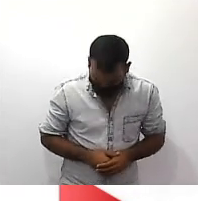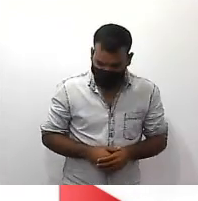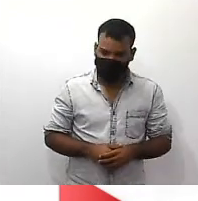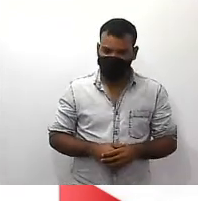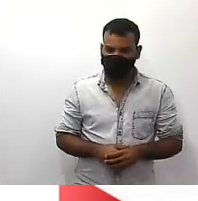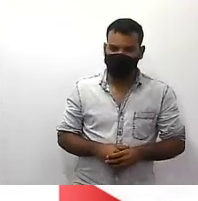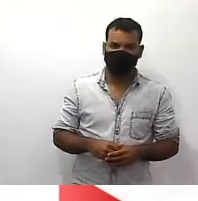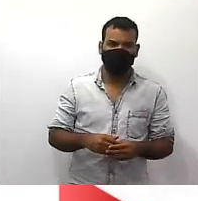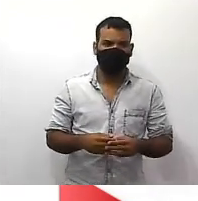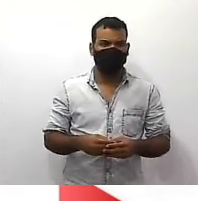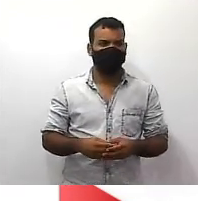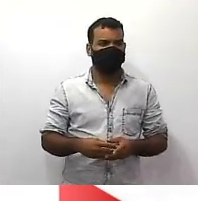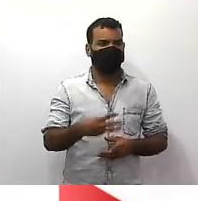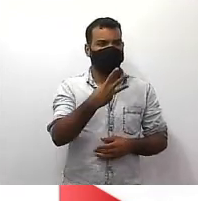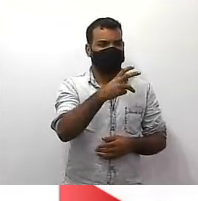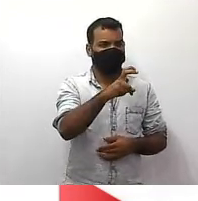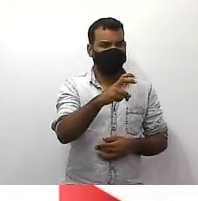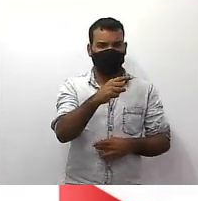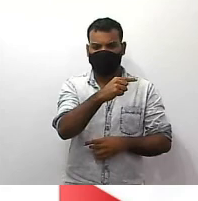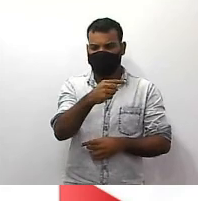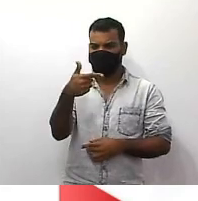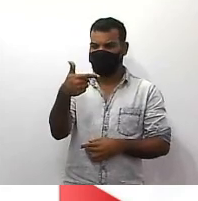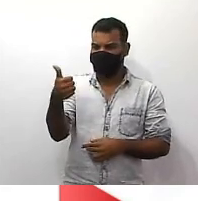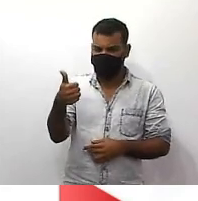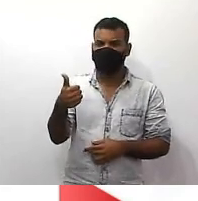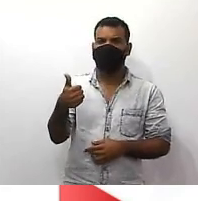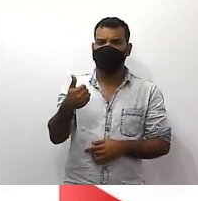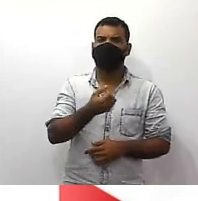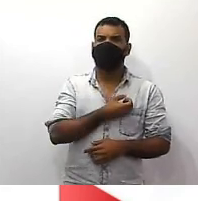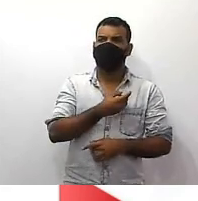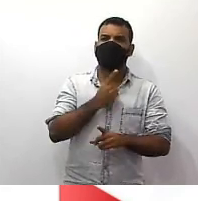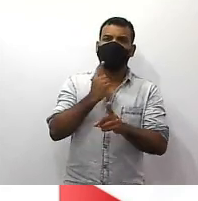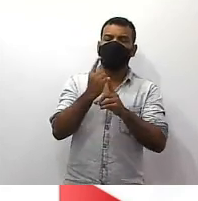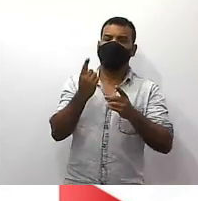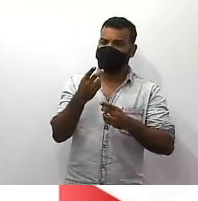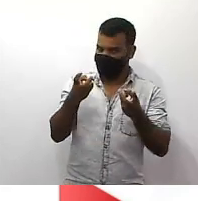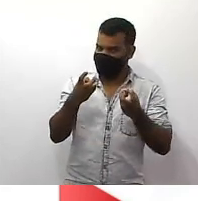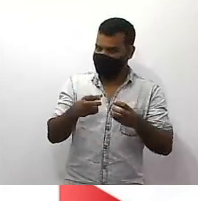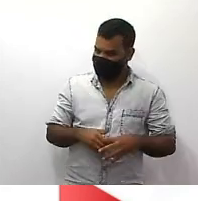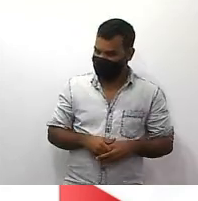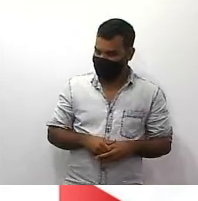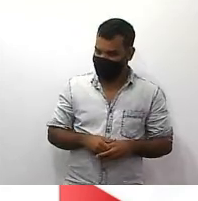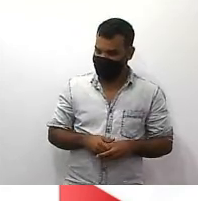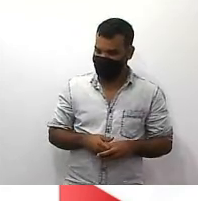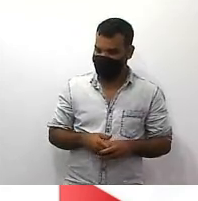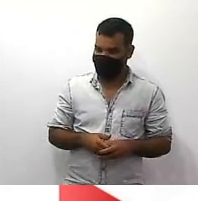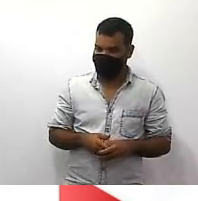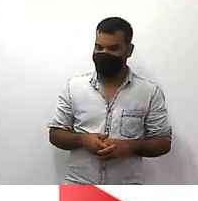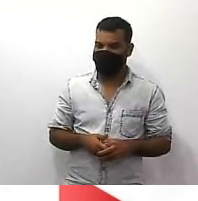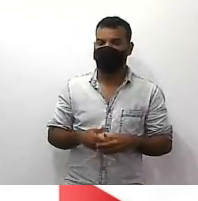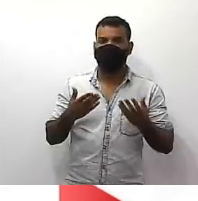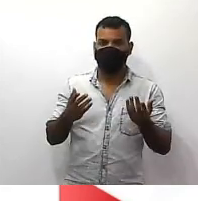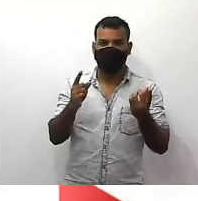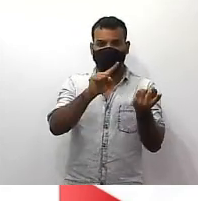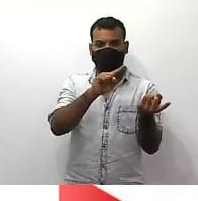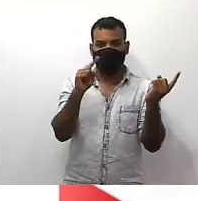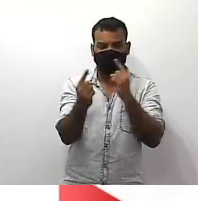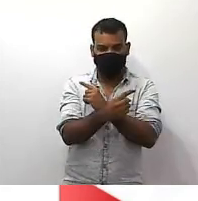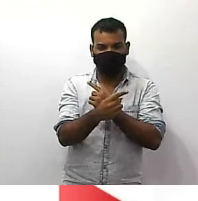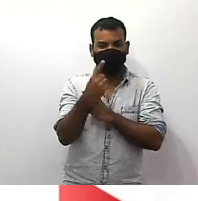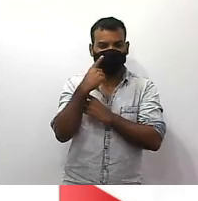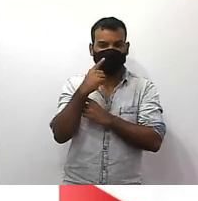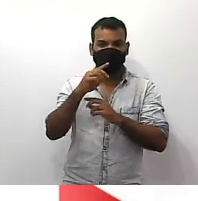pegar 35 menos 21 eu descubro qual é o numerador percebeu? agora a gente está trabalhando o contrário uma visão